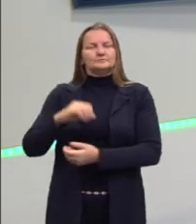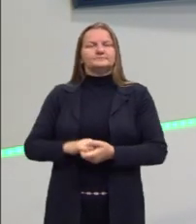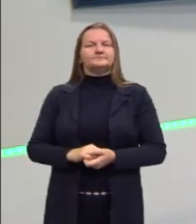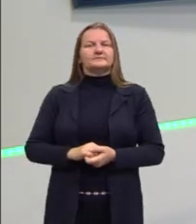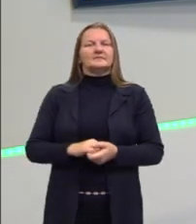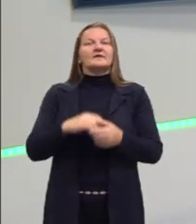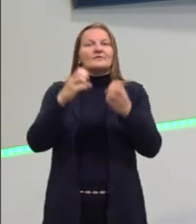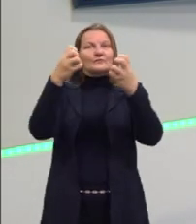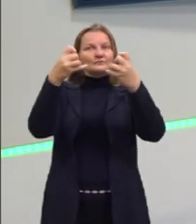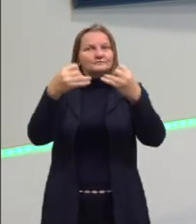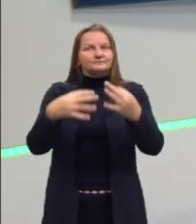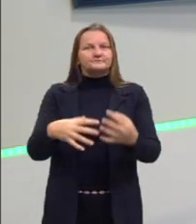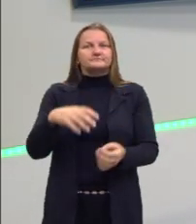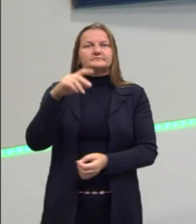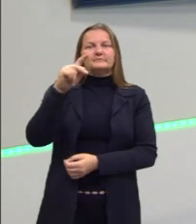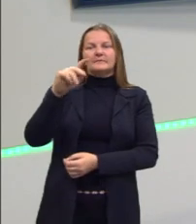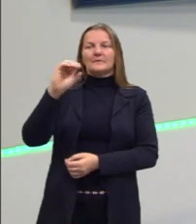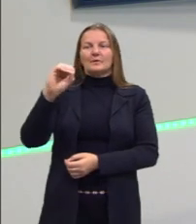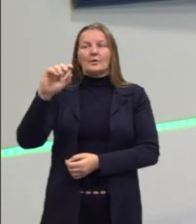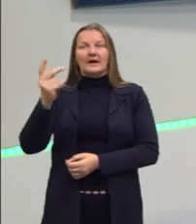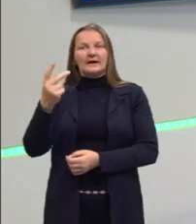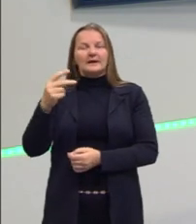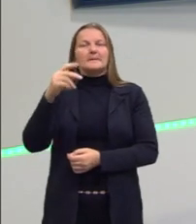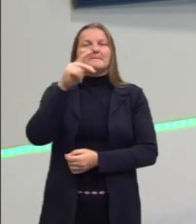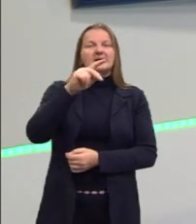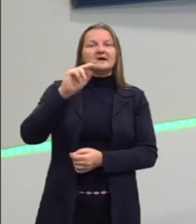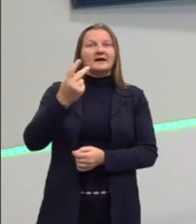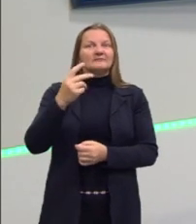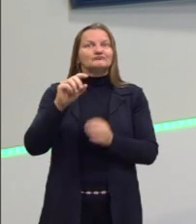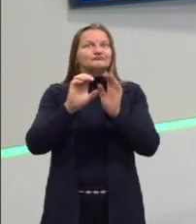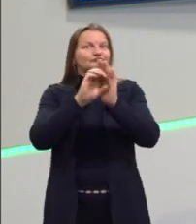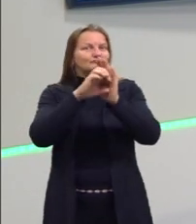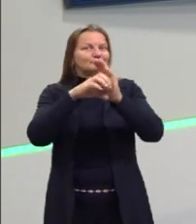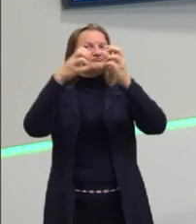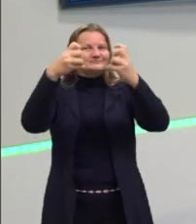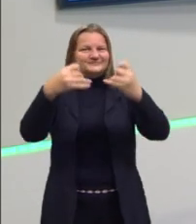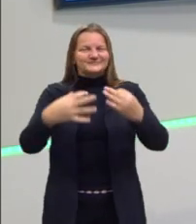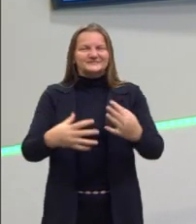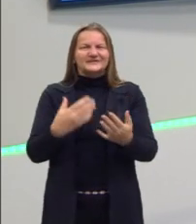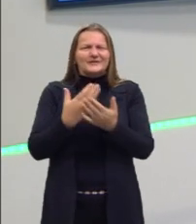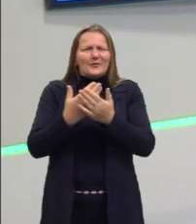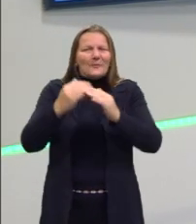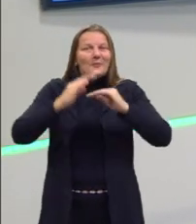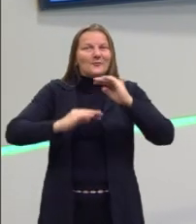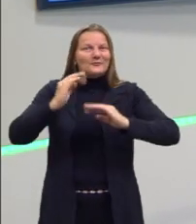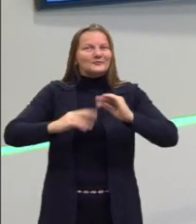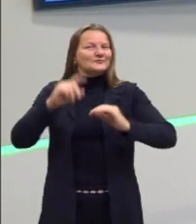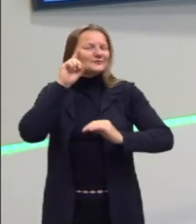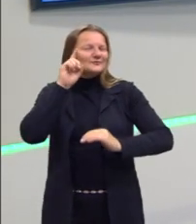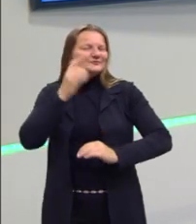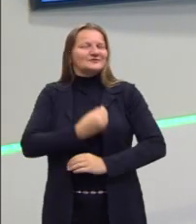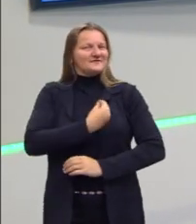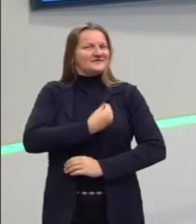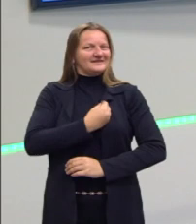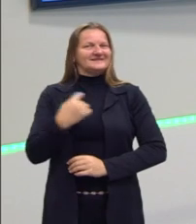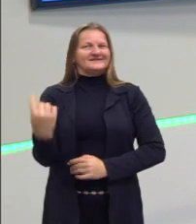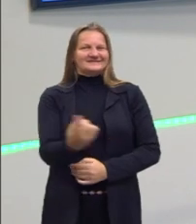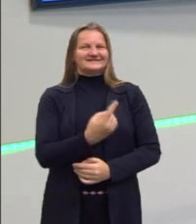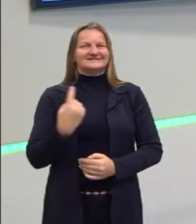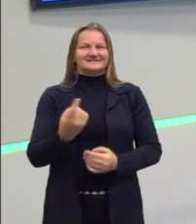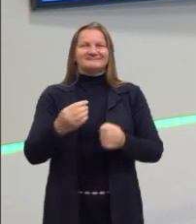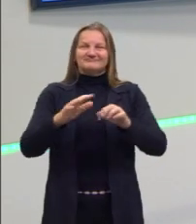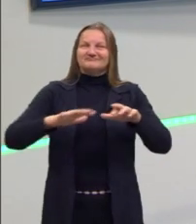a vai entender que os dois andam juntinhos sempre, e entender como que é aplicado esse PH no nosso cotidiano, e nas nossas